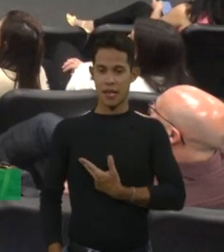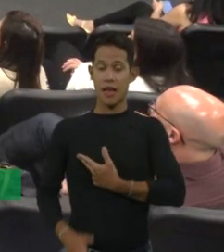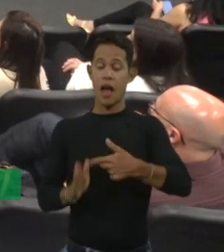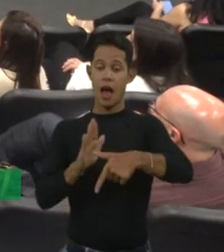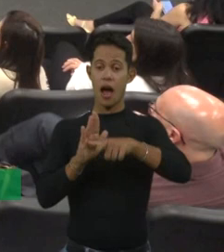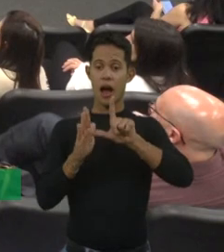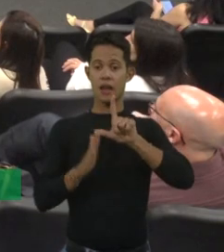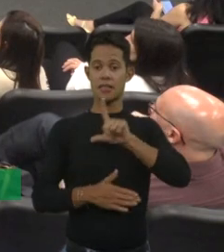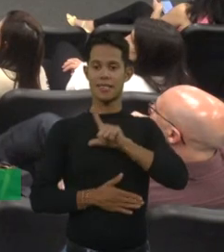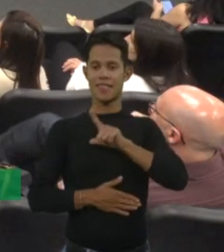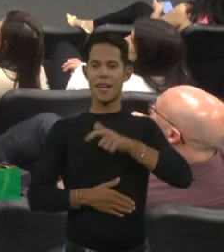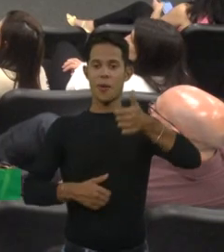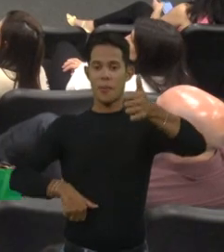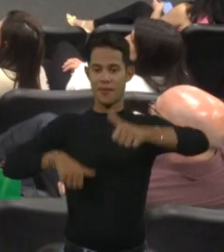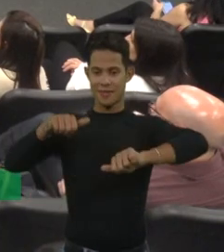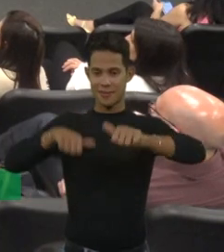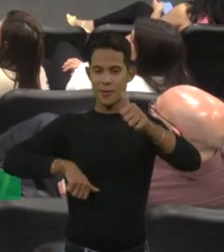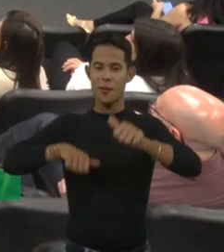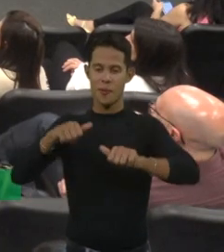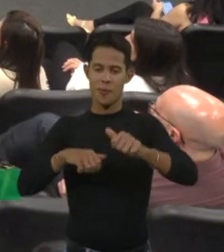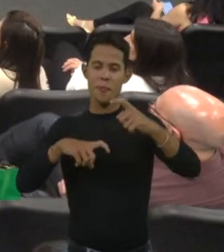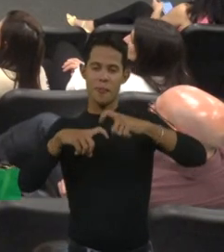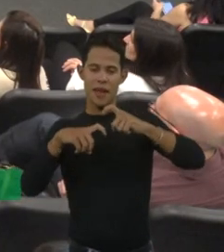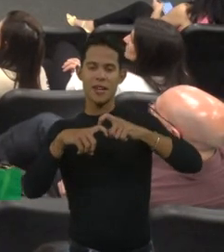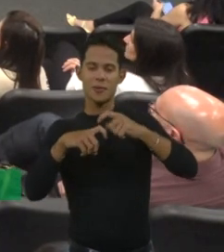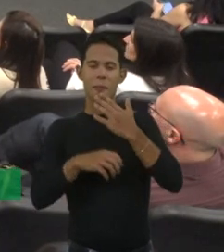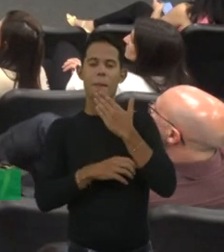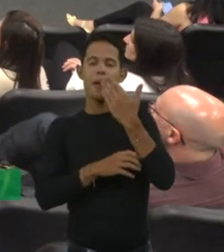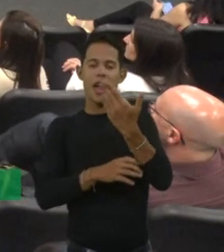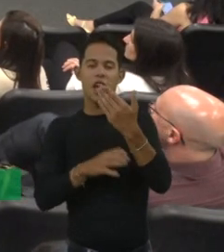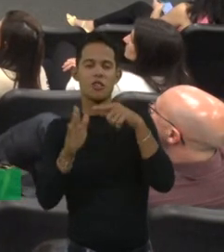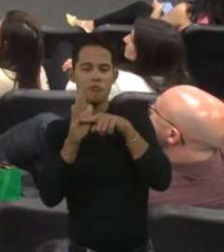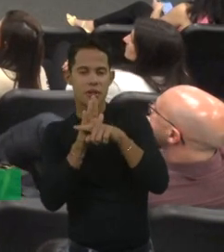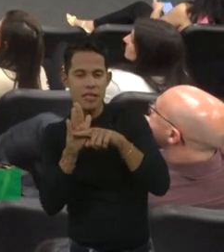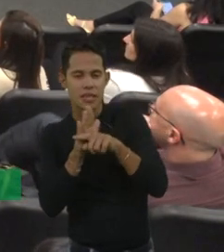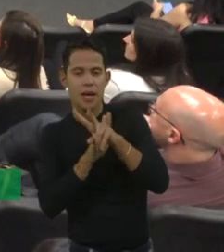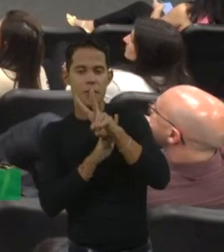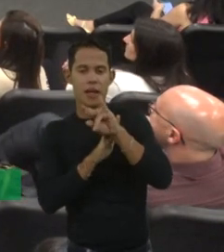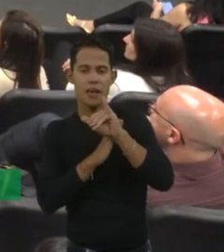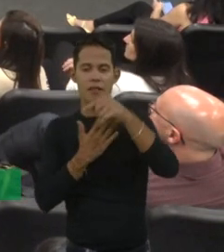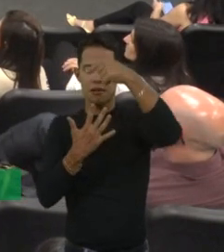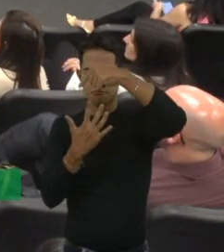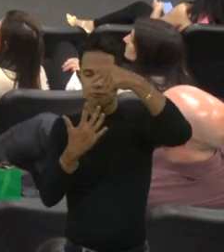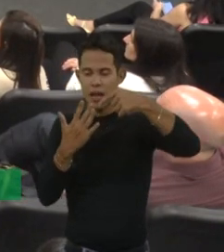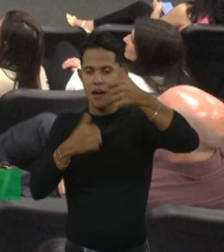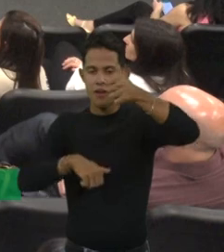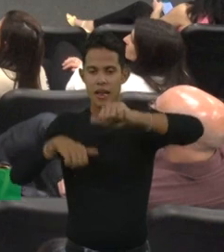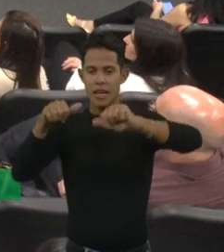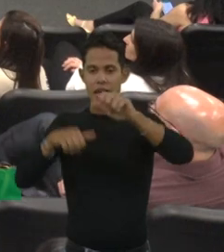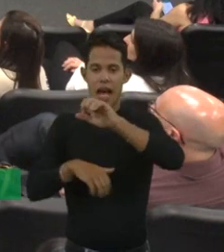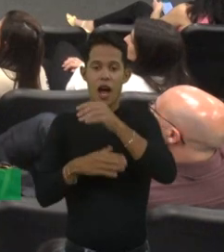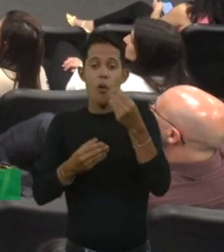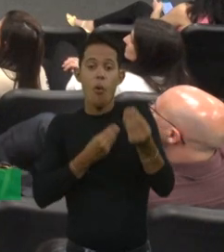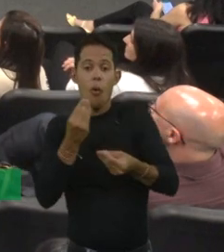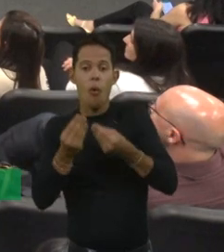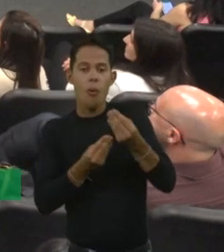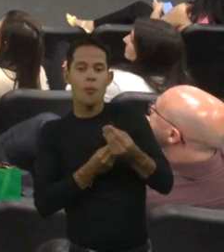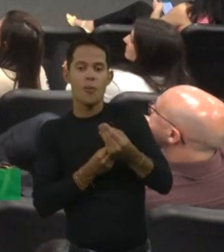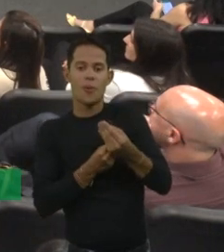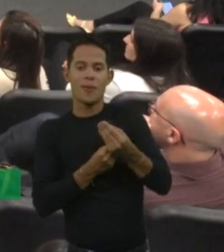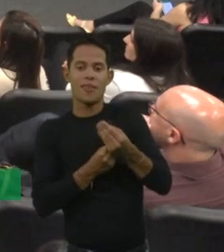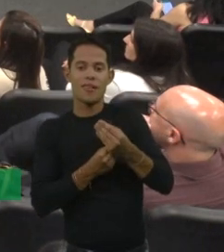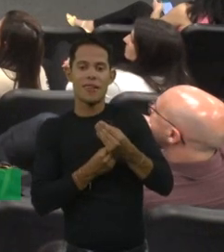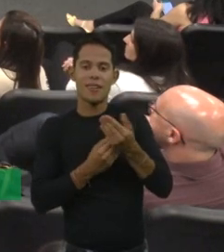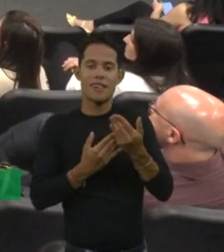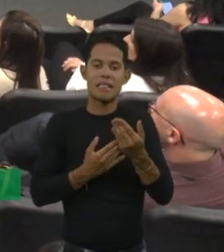coagulação, médico pede hemograma, para esticar plaquetas, o TAP e o TTPA. Como, mais especificamente,